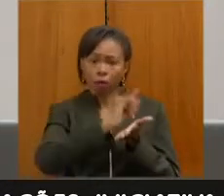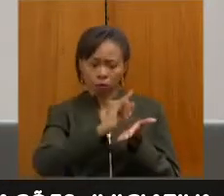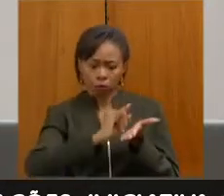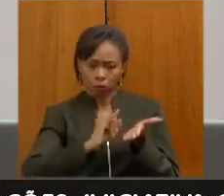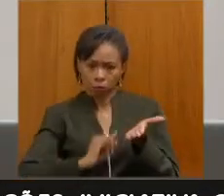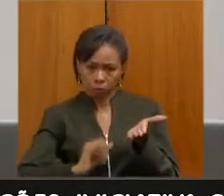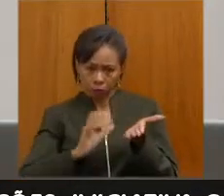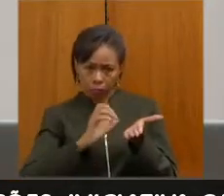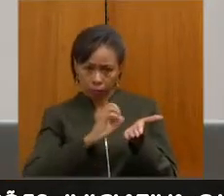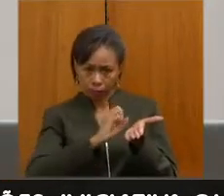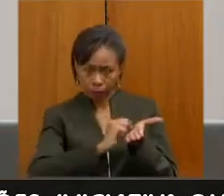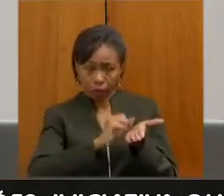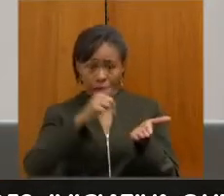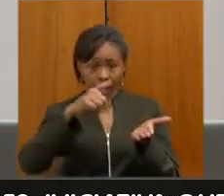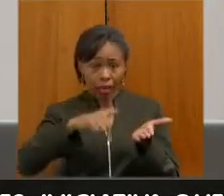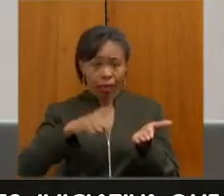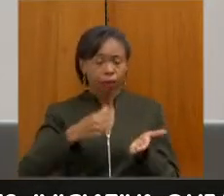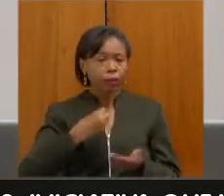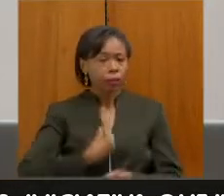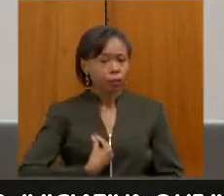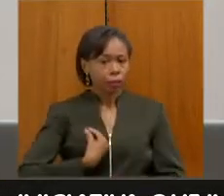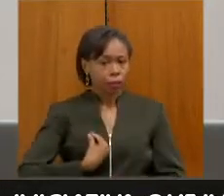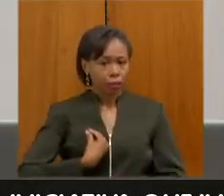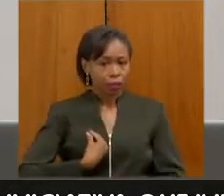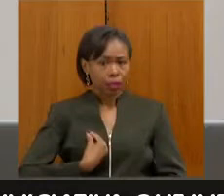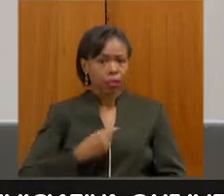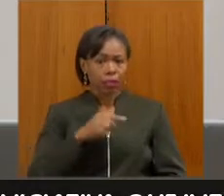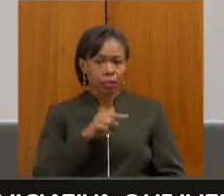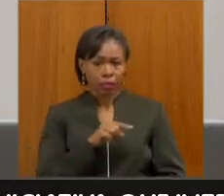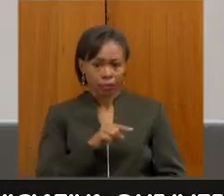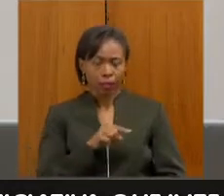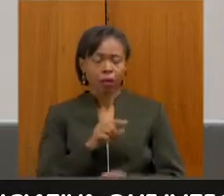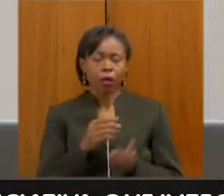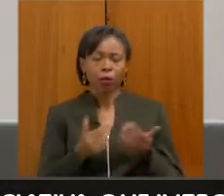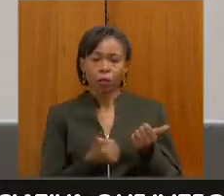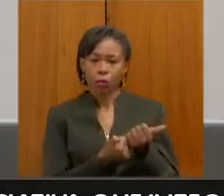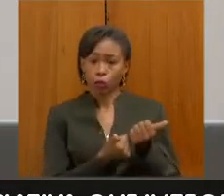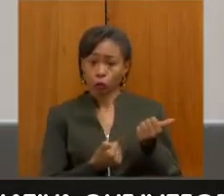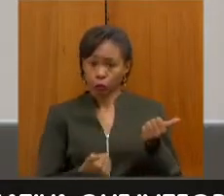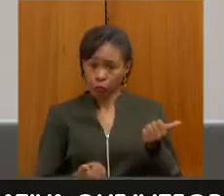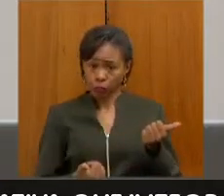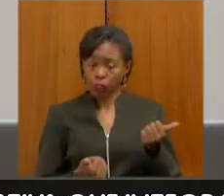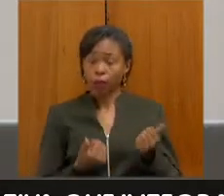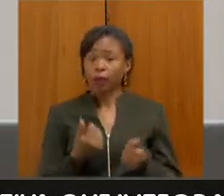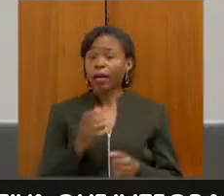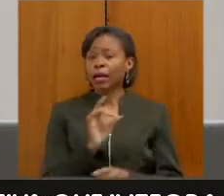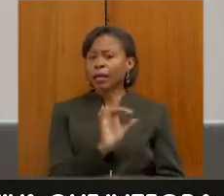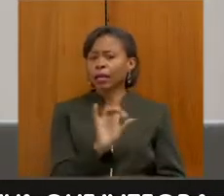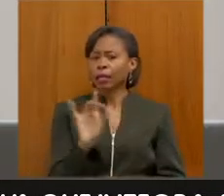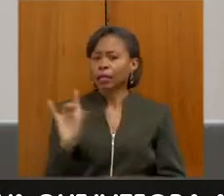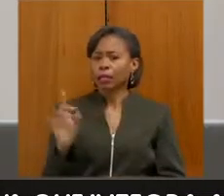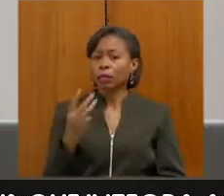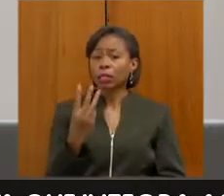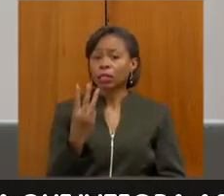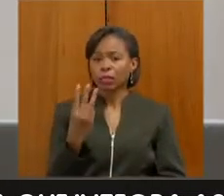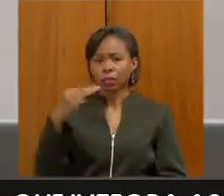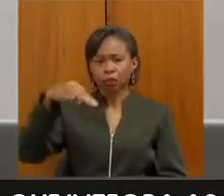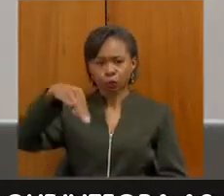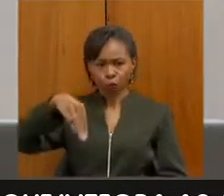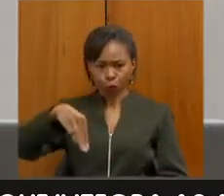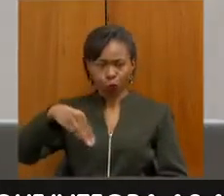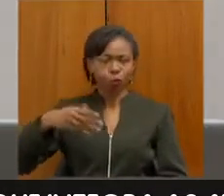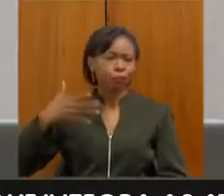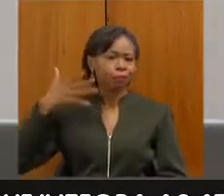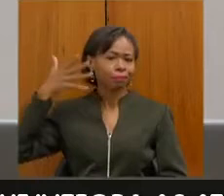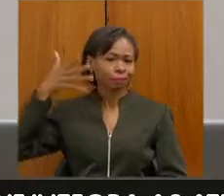presencialmente junto à nossa assessoria. Cada inscrito esporá de até três minutos para a sua intervenção.